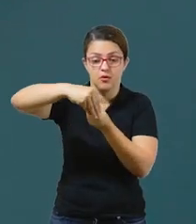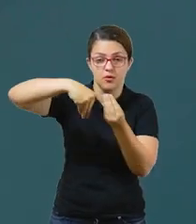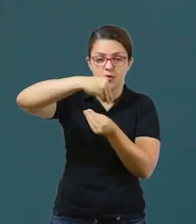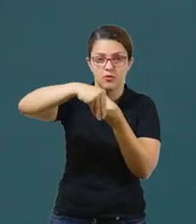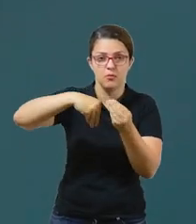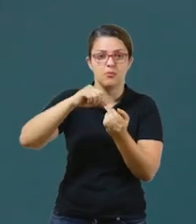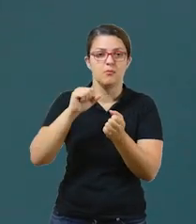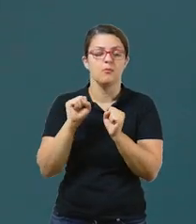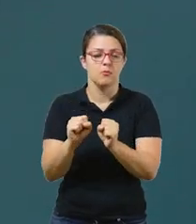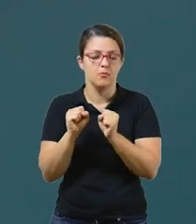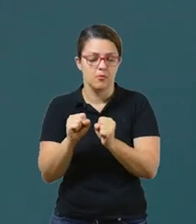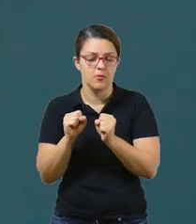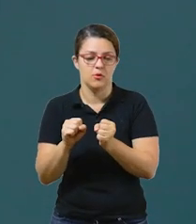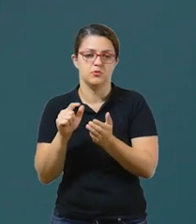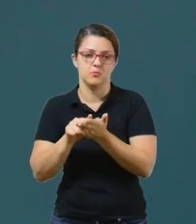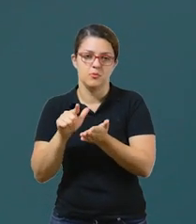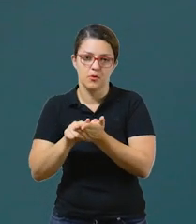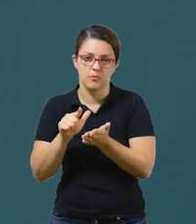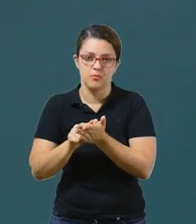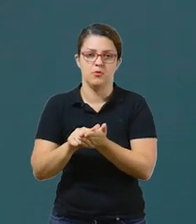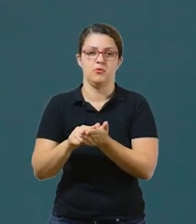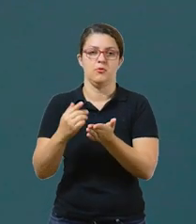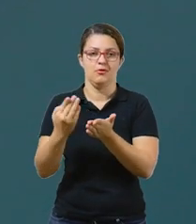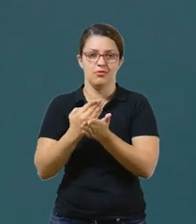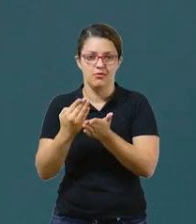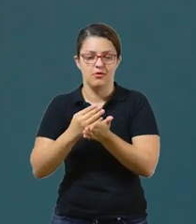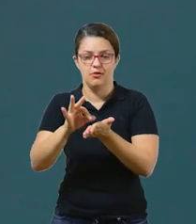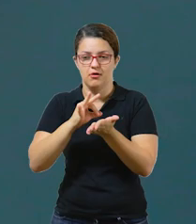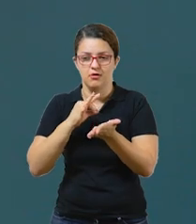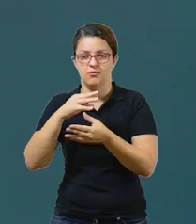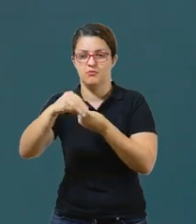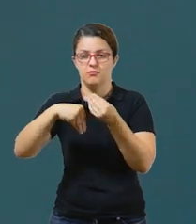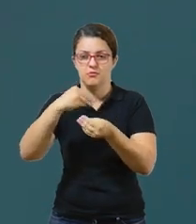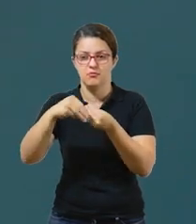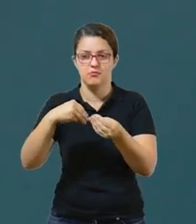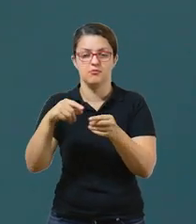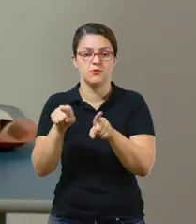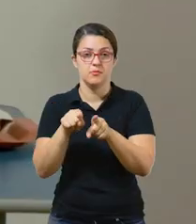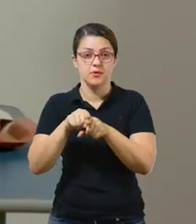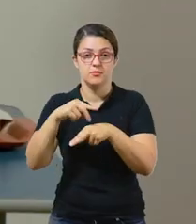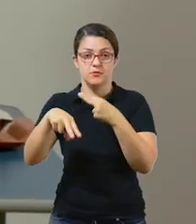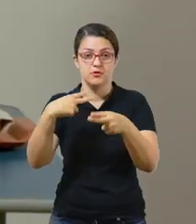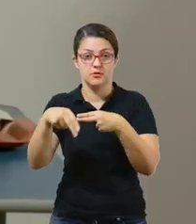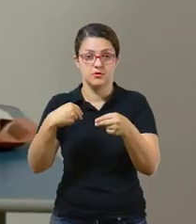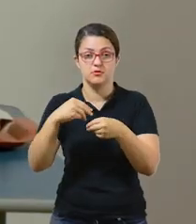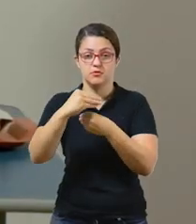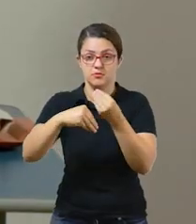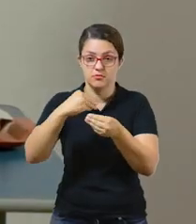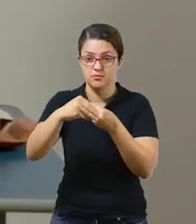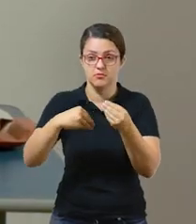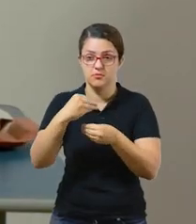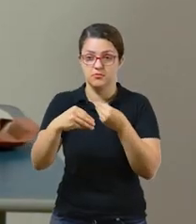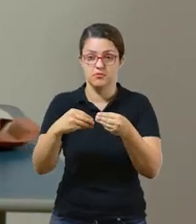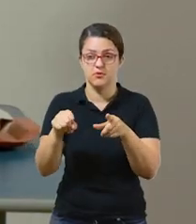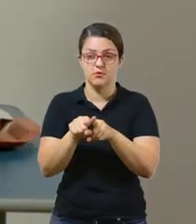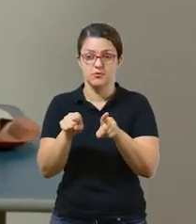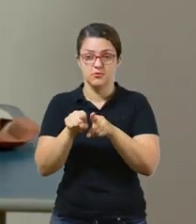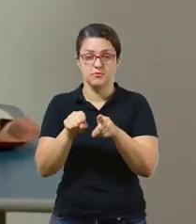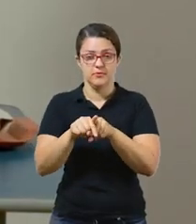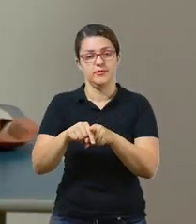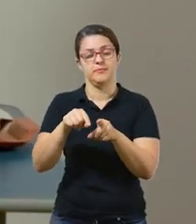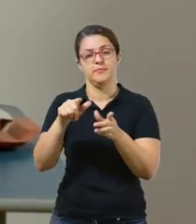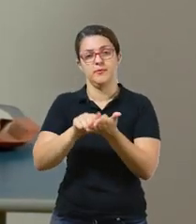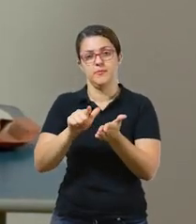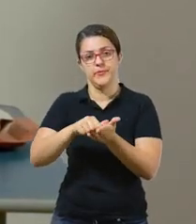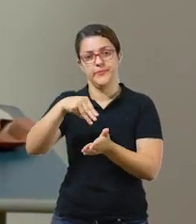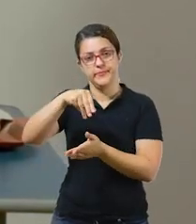usei sulfite, pode ser folha de caderno, papel de presente e aqui eu também usei papel manteiga, que ele tem uma transparência e a criança